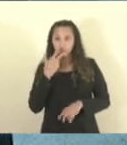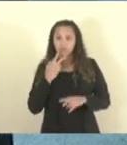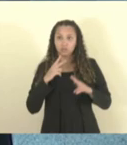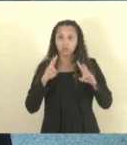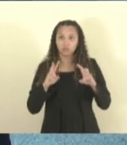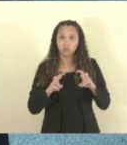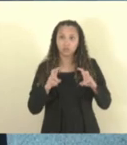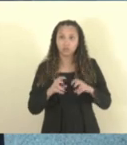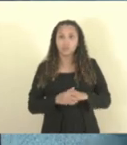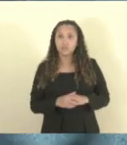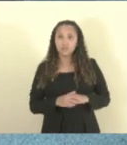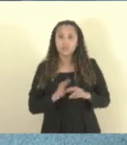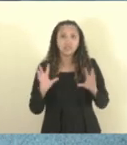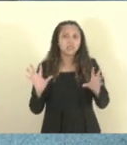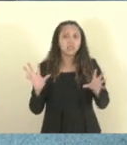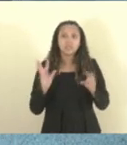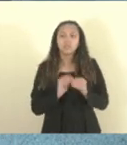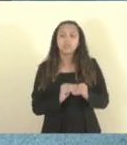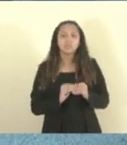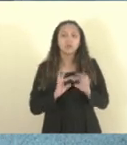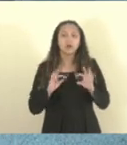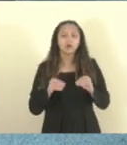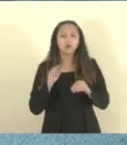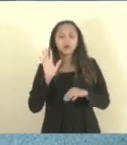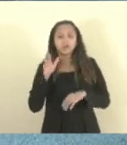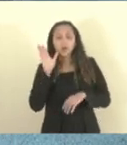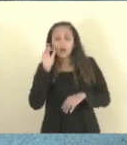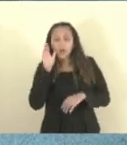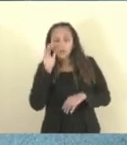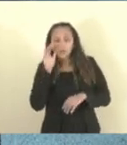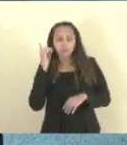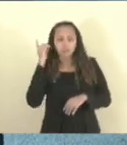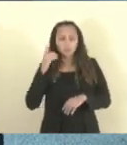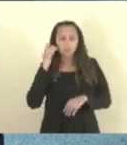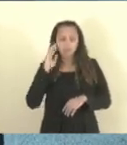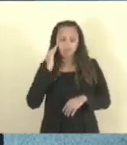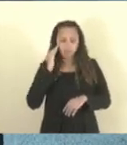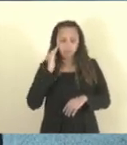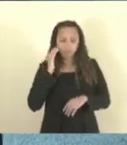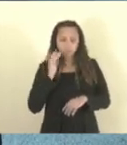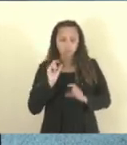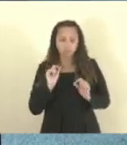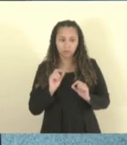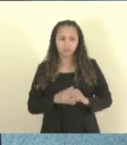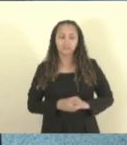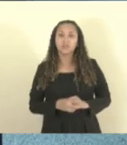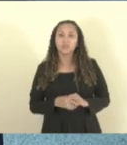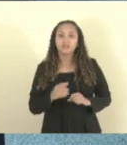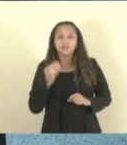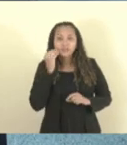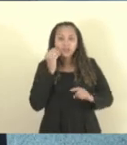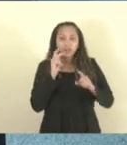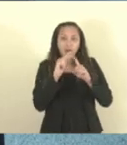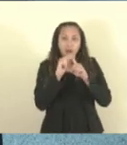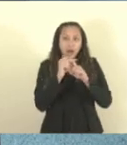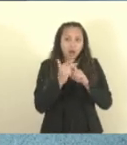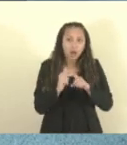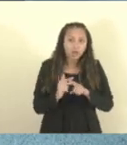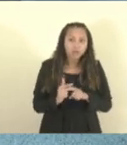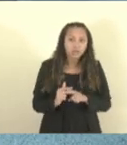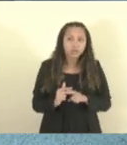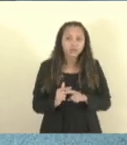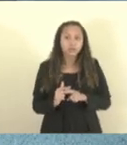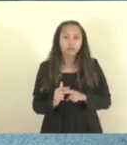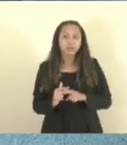de forma simplificada, para todos que nos assistem, todos os deputados e deputadas entenderem, nós estamos ajustando, Sr. Presidente,